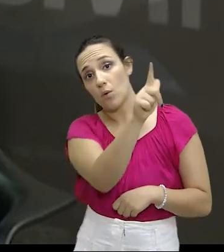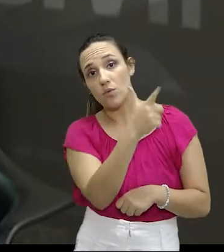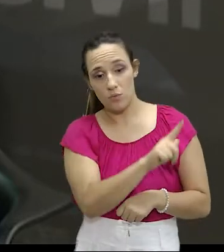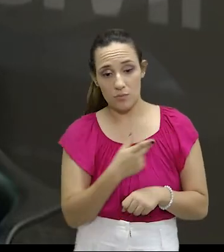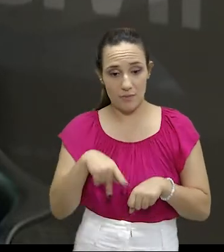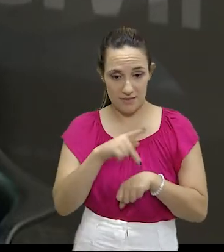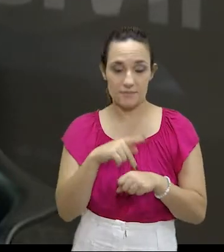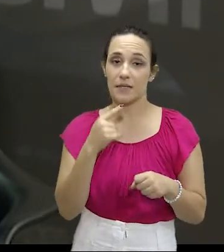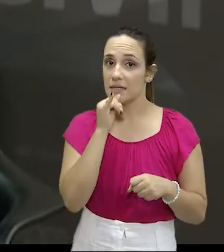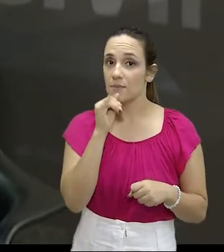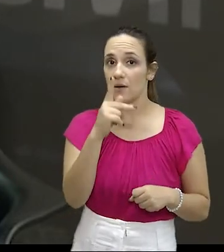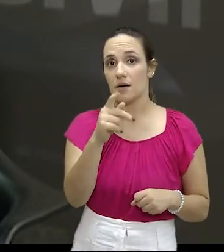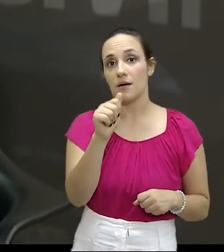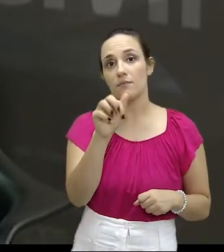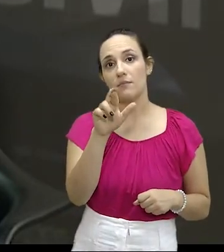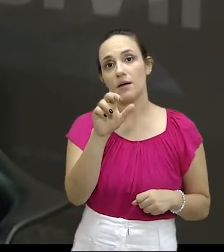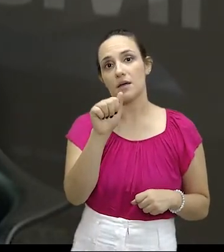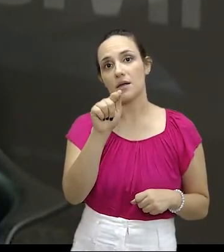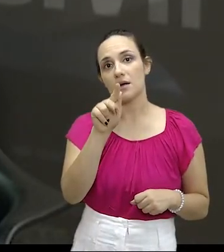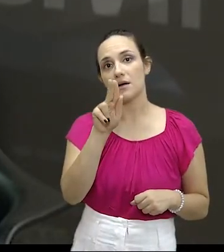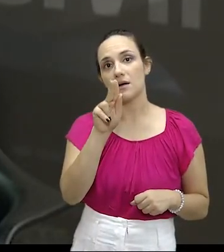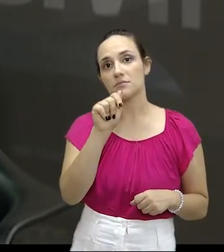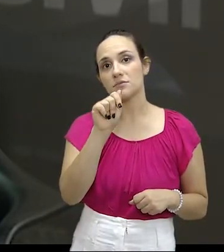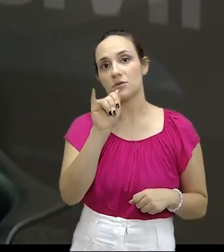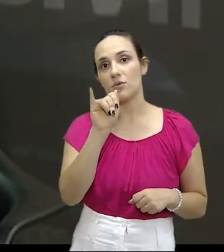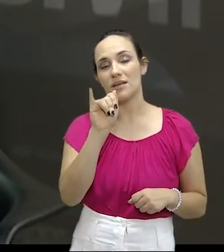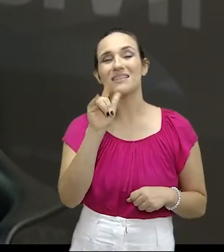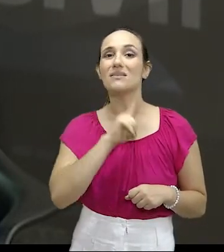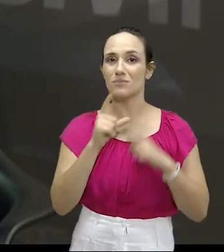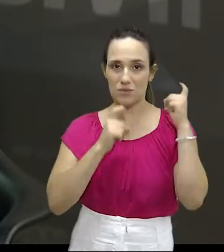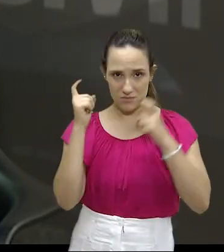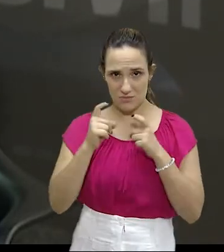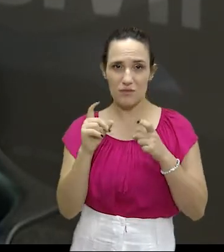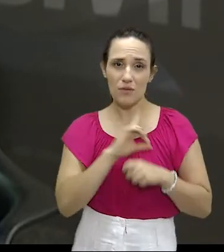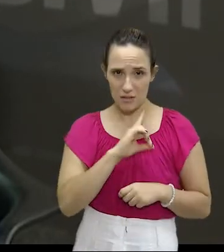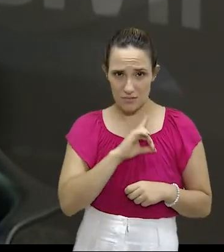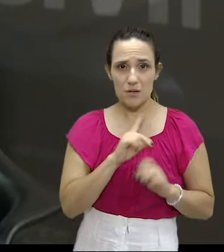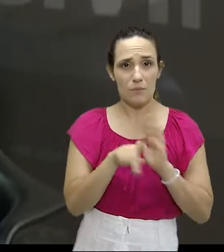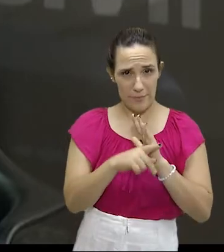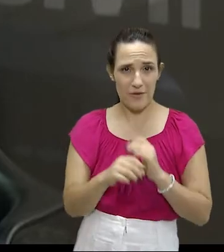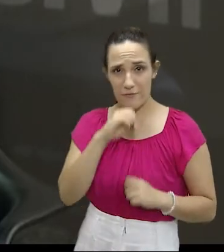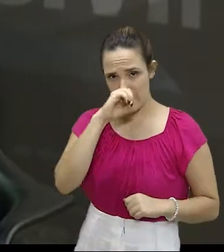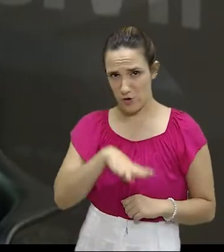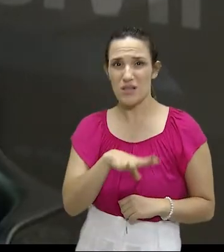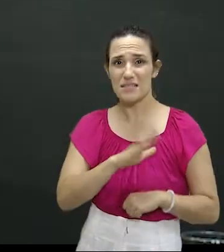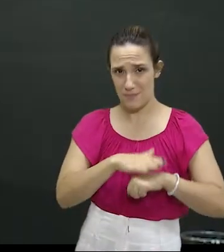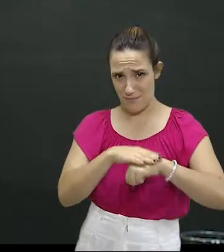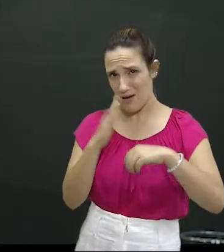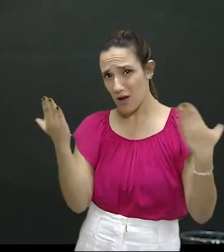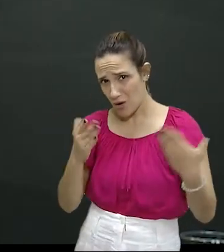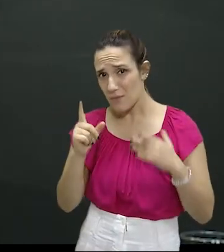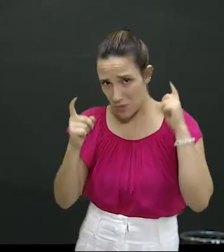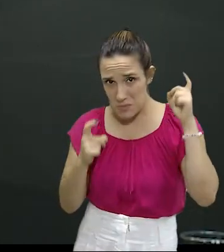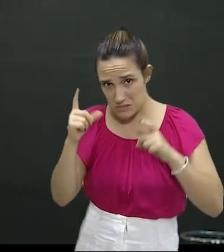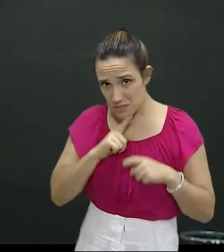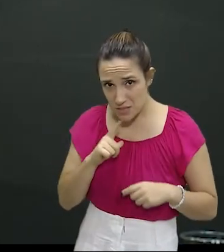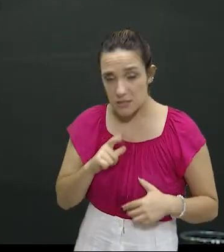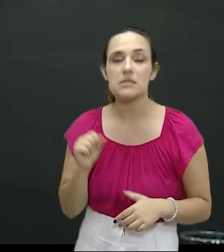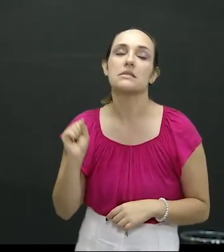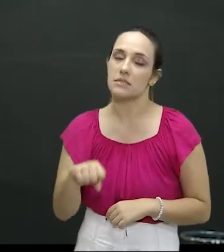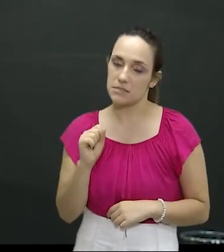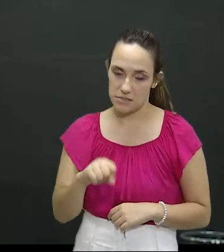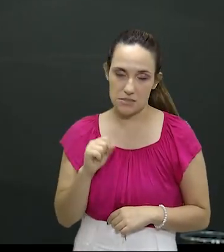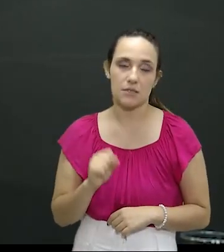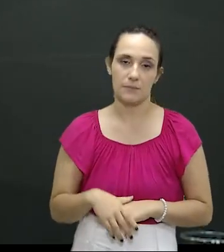O Paraguai, por exemplo. Há uma preocupação maior da Defron em relação ao aumento da violência nessa região? Sim, porque essa